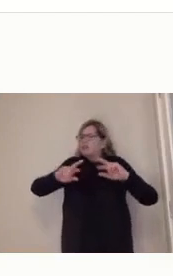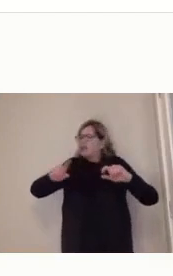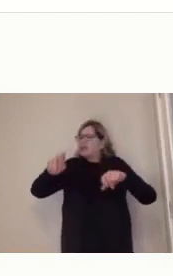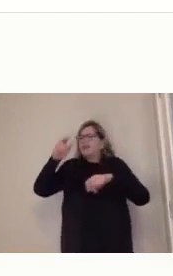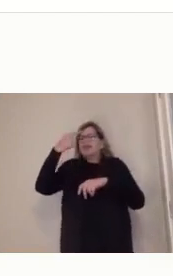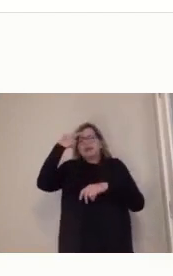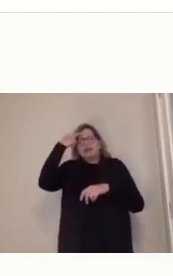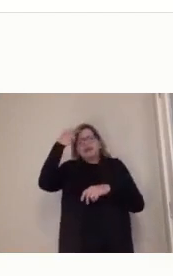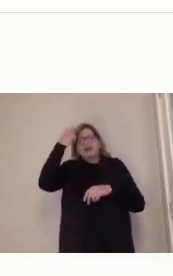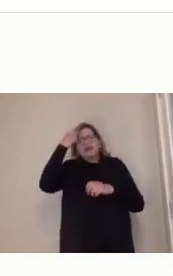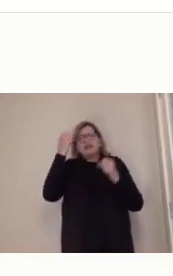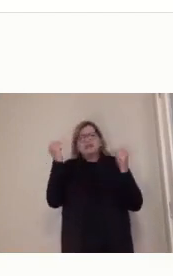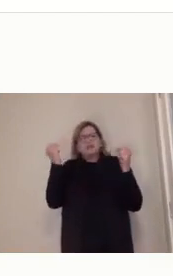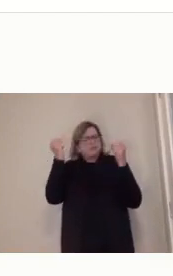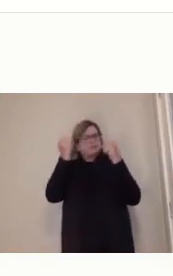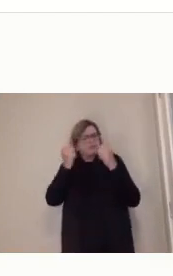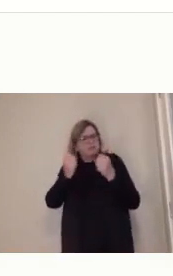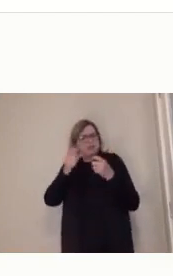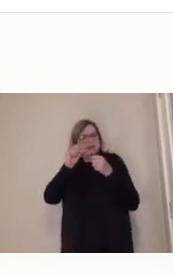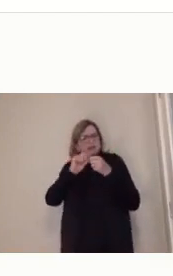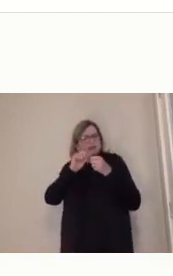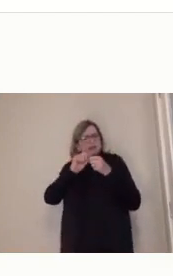Decreto 5.800, 2016,